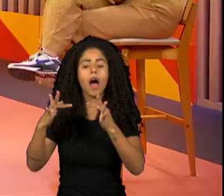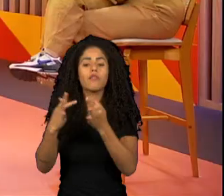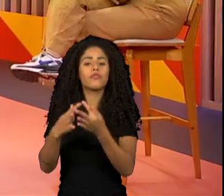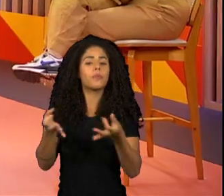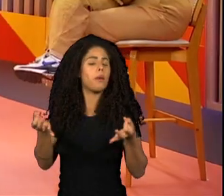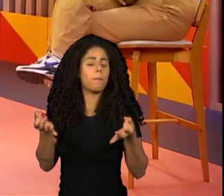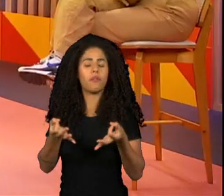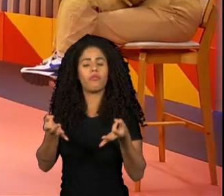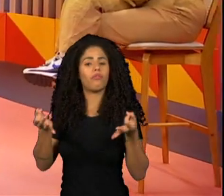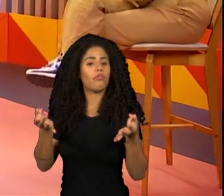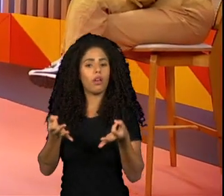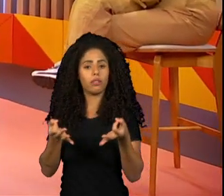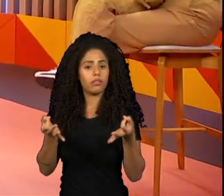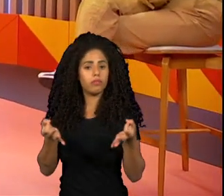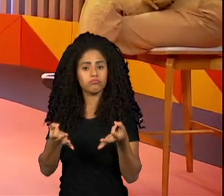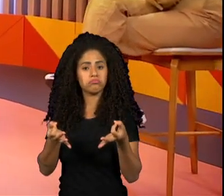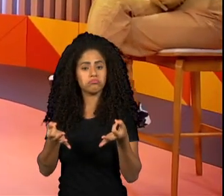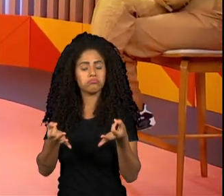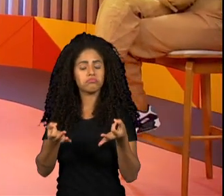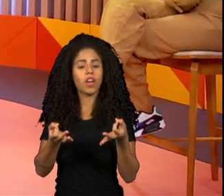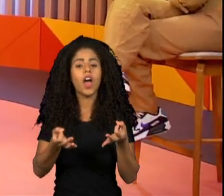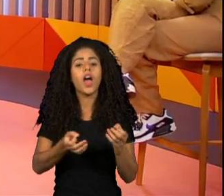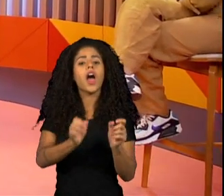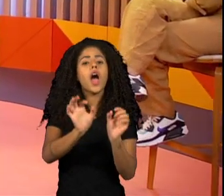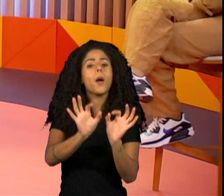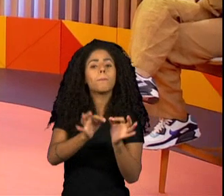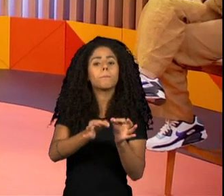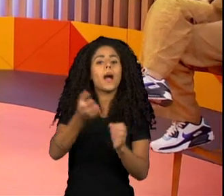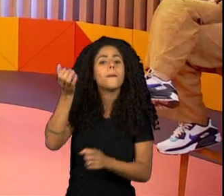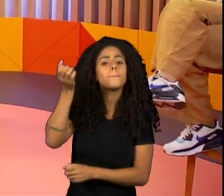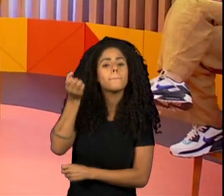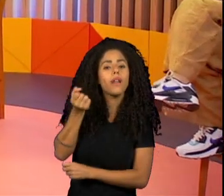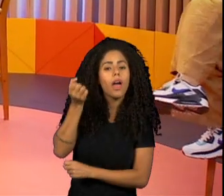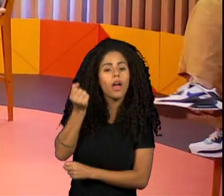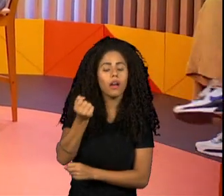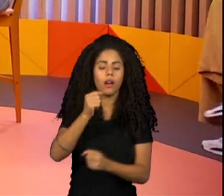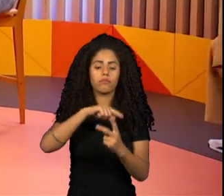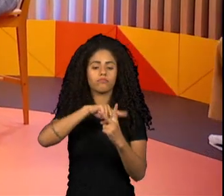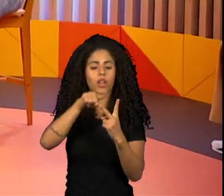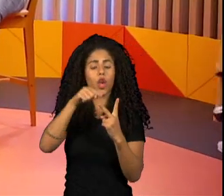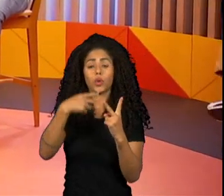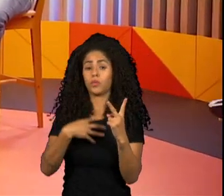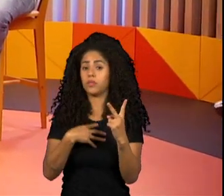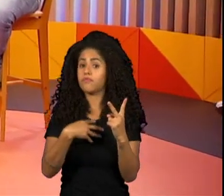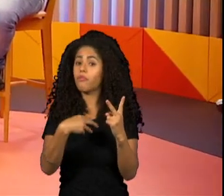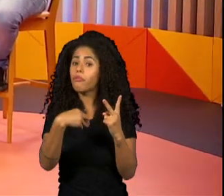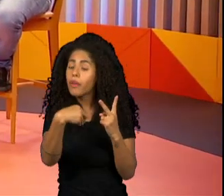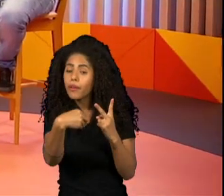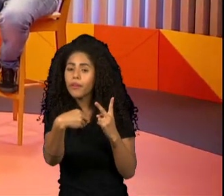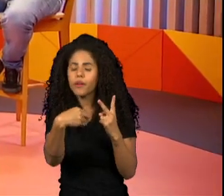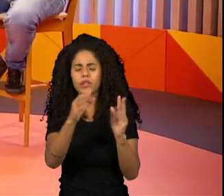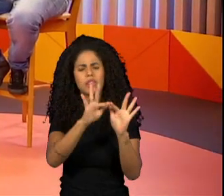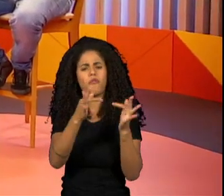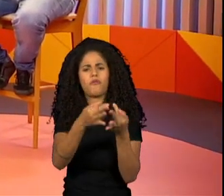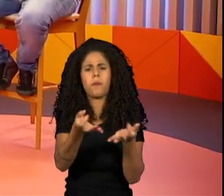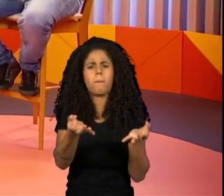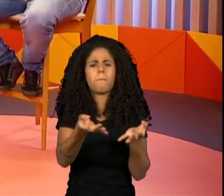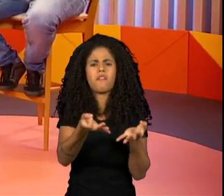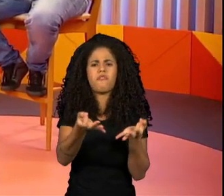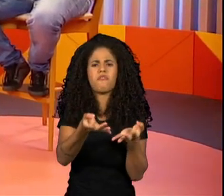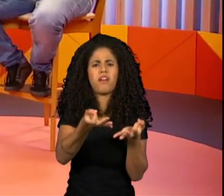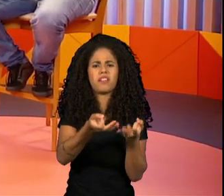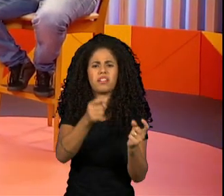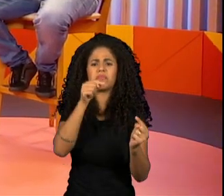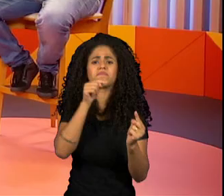família heteronormativa, branca, com duas crianças. Eu acho que, por muito tempo, o Brasil